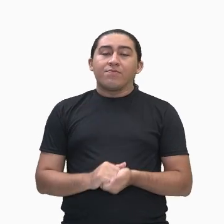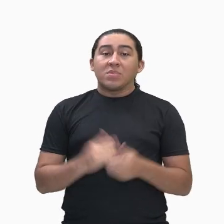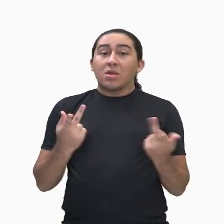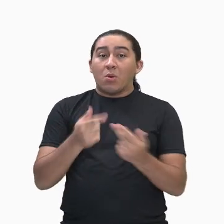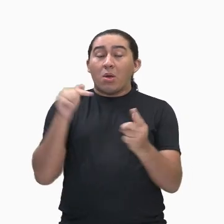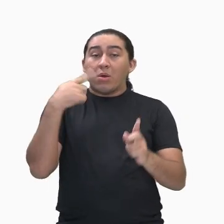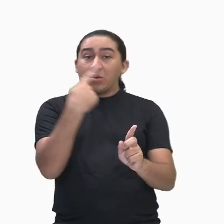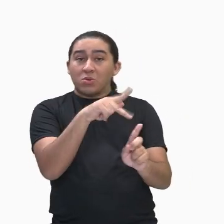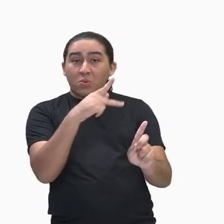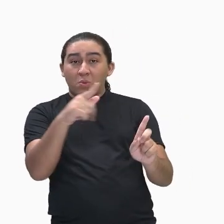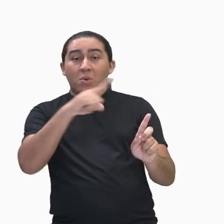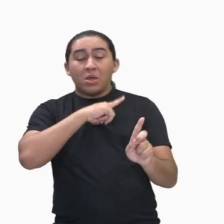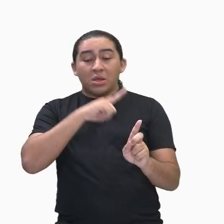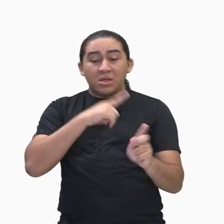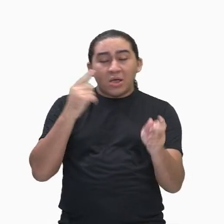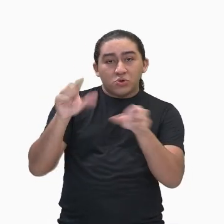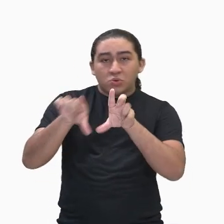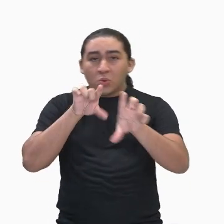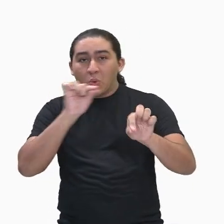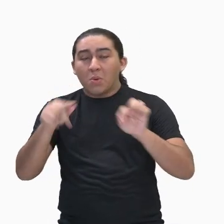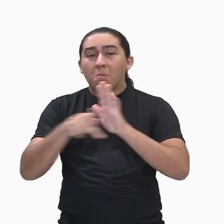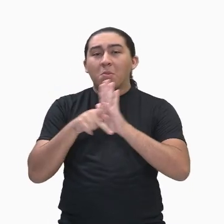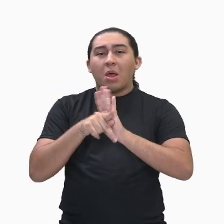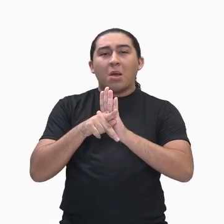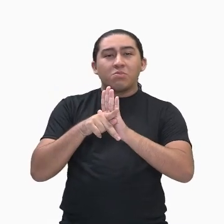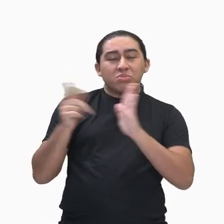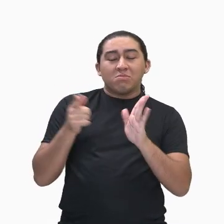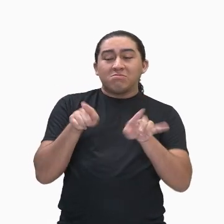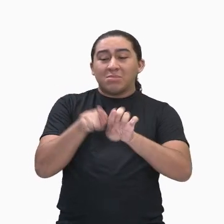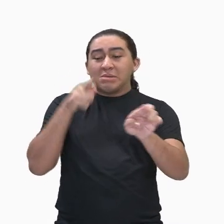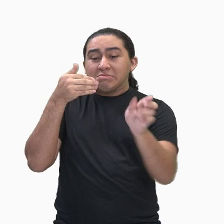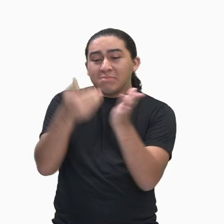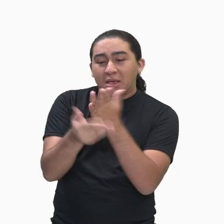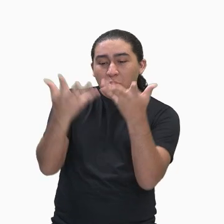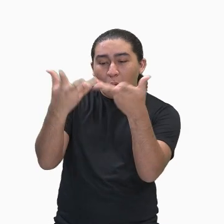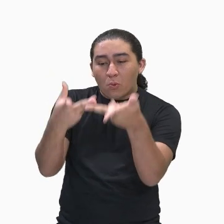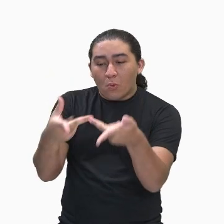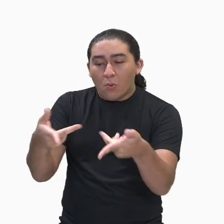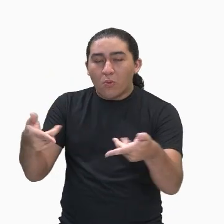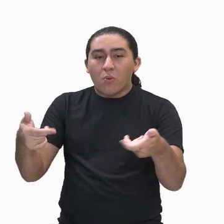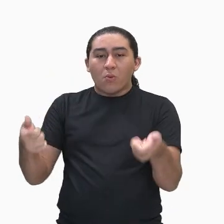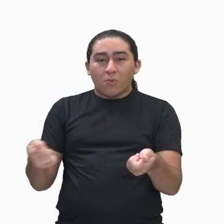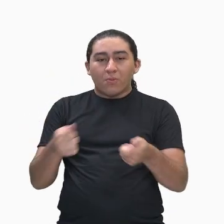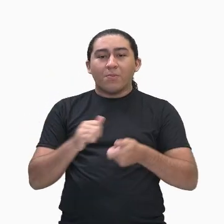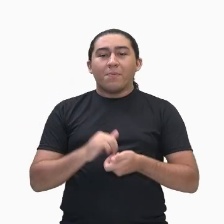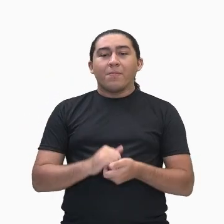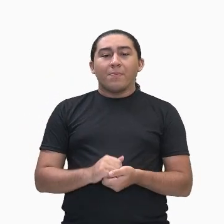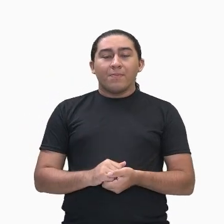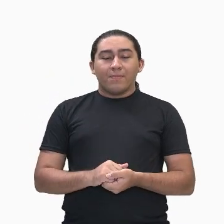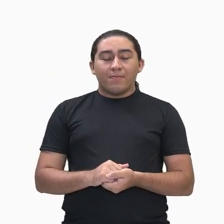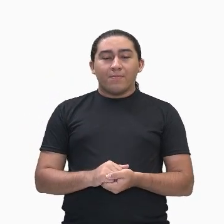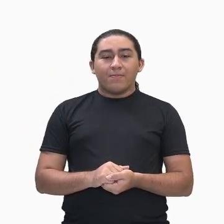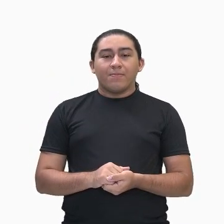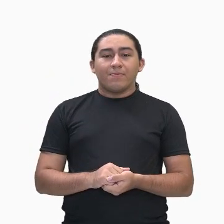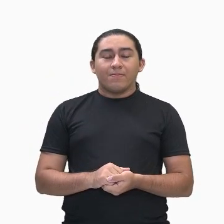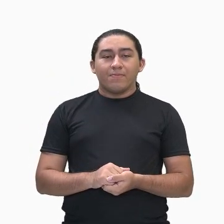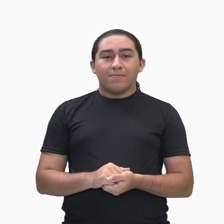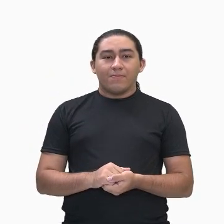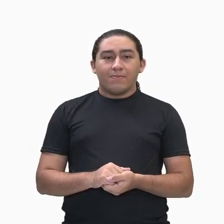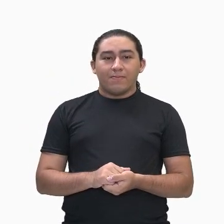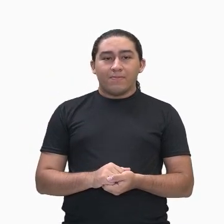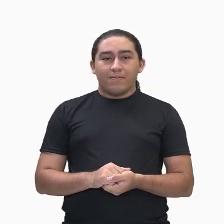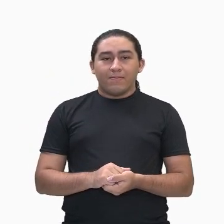gostos vãos, que em vão desejo. Também, carpindo, estou, saudoso amante.